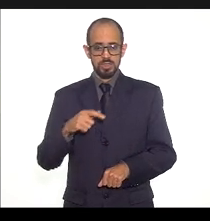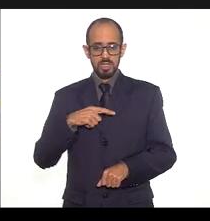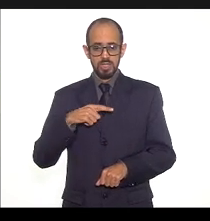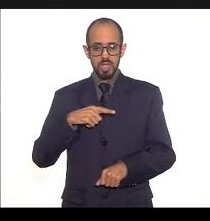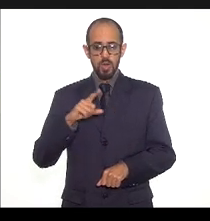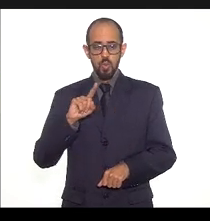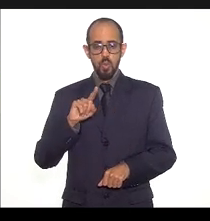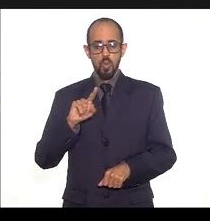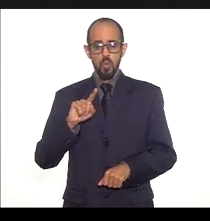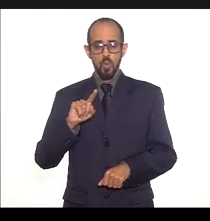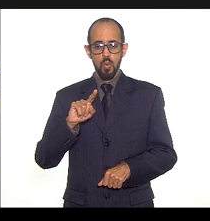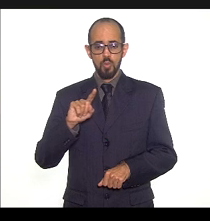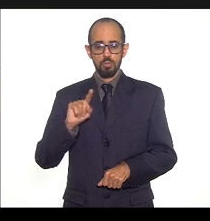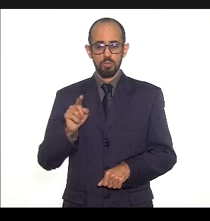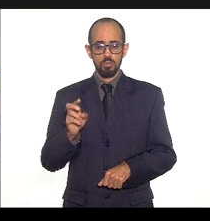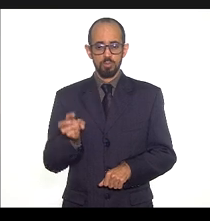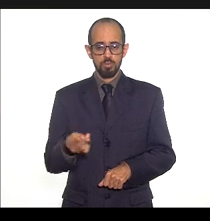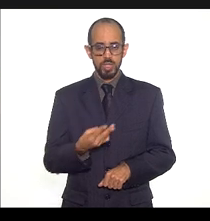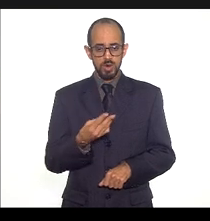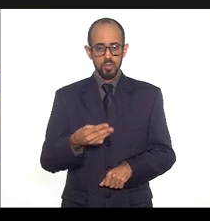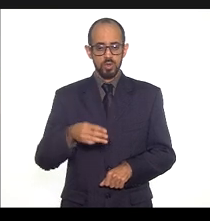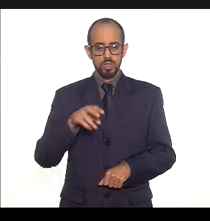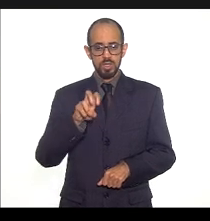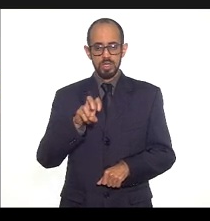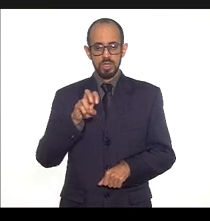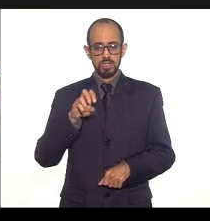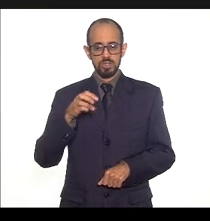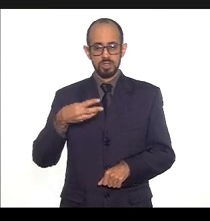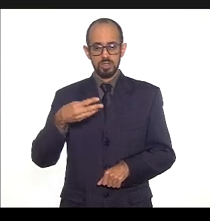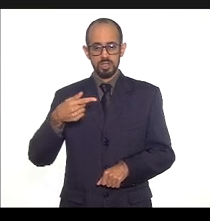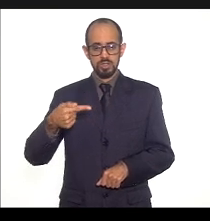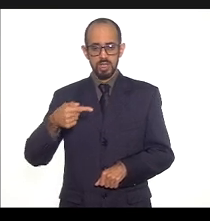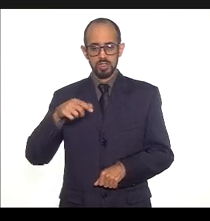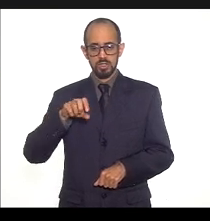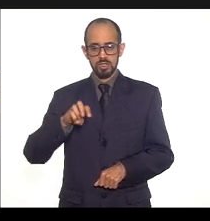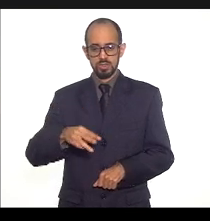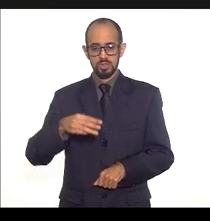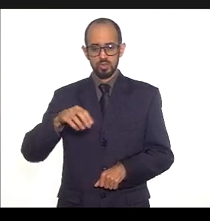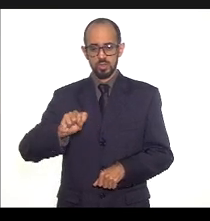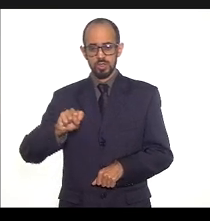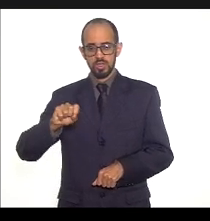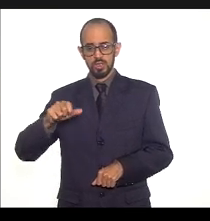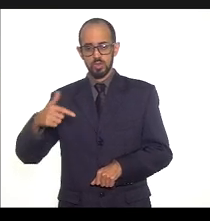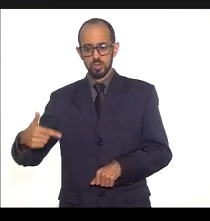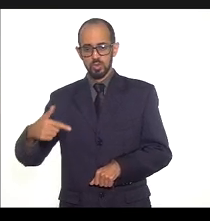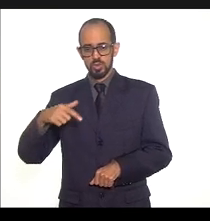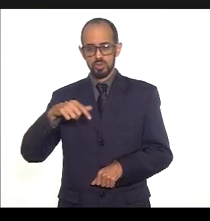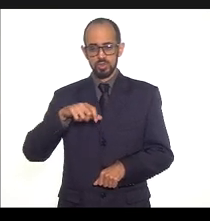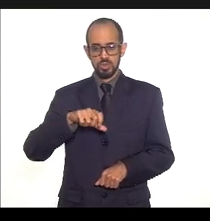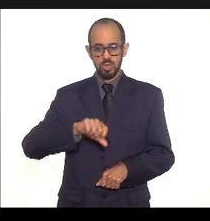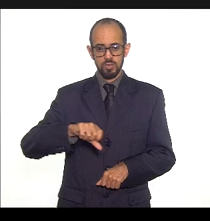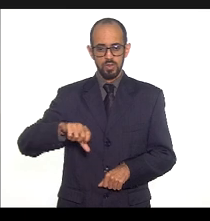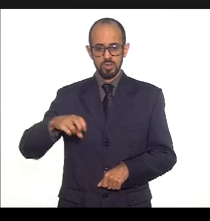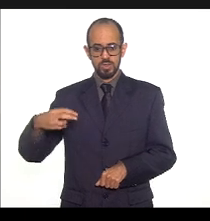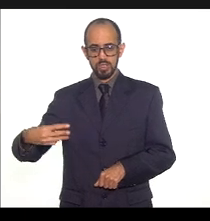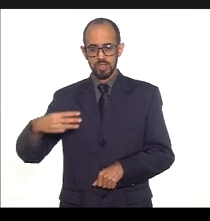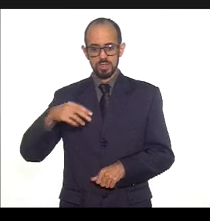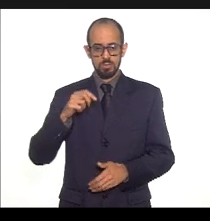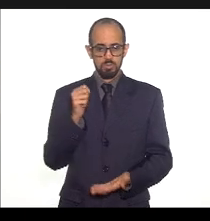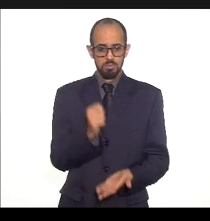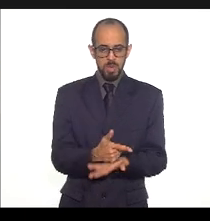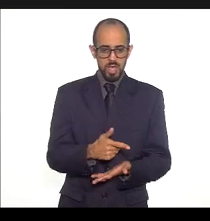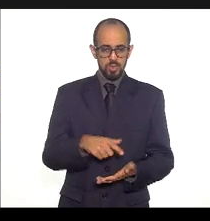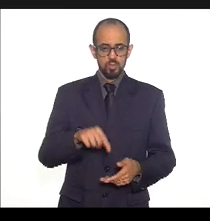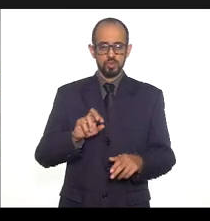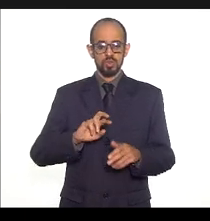milhão 537 milhões 382 993 mil e 4 centavos pagos representam